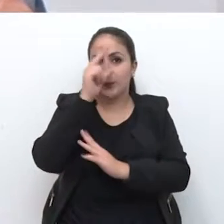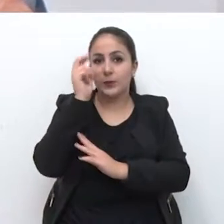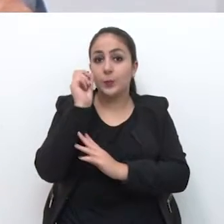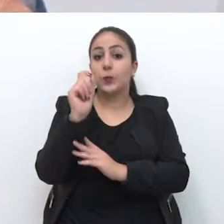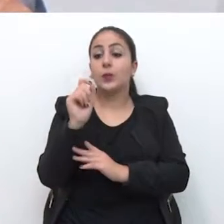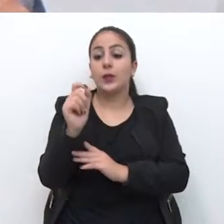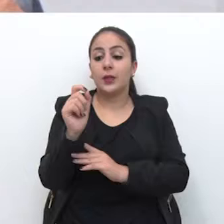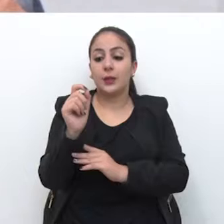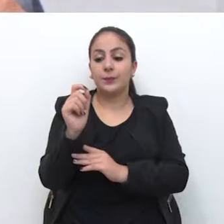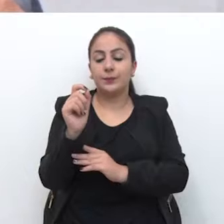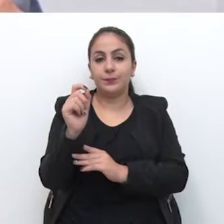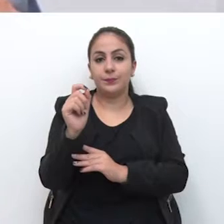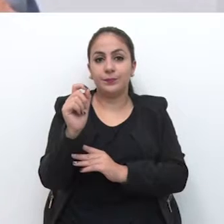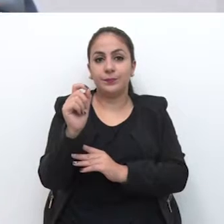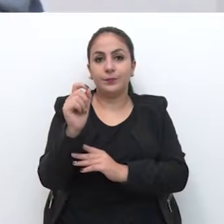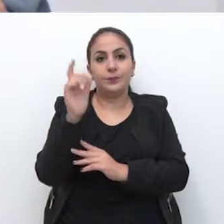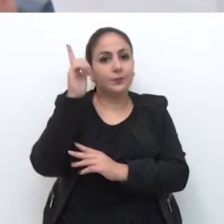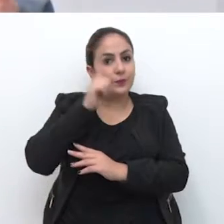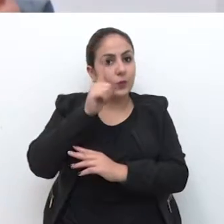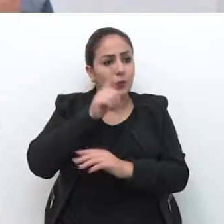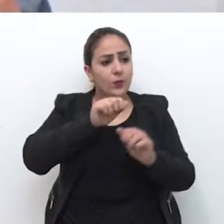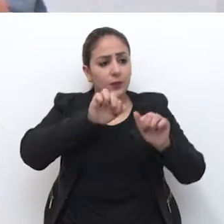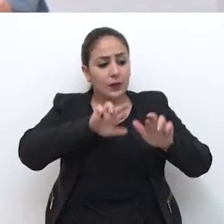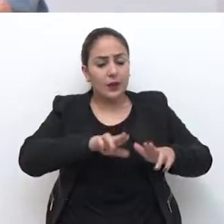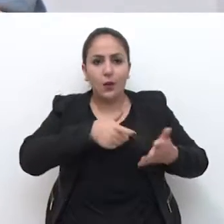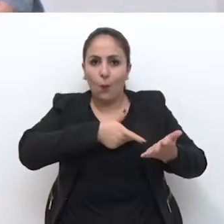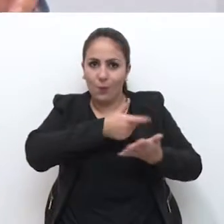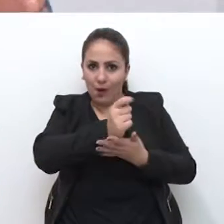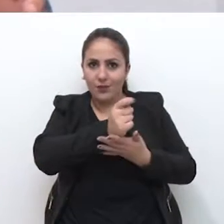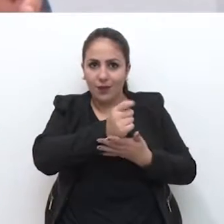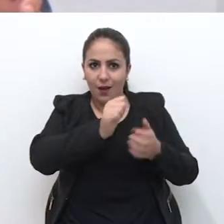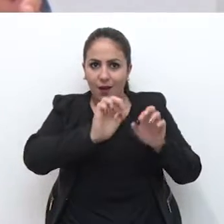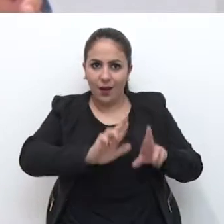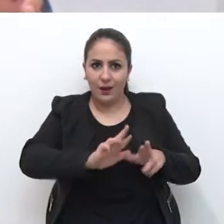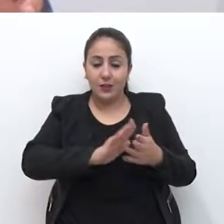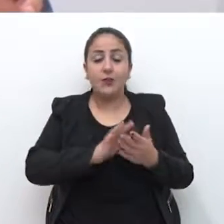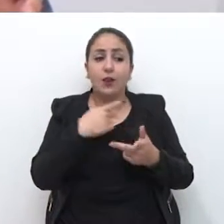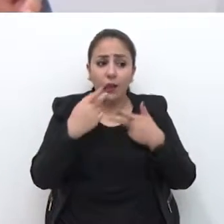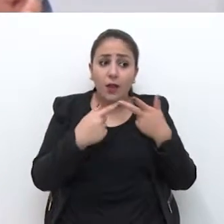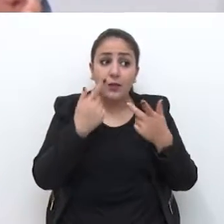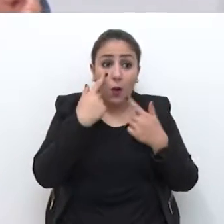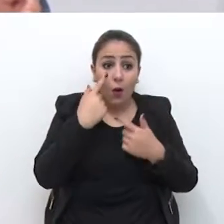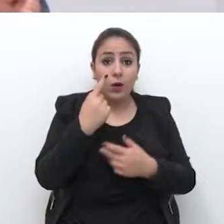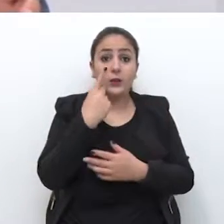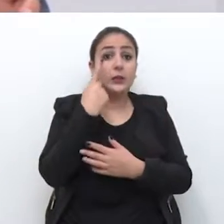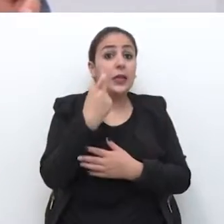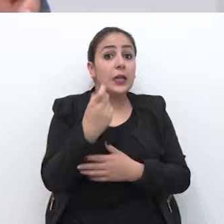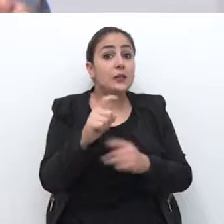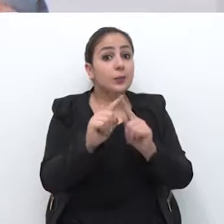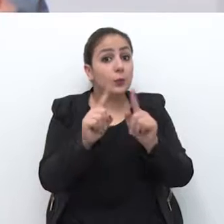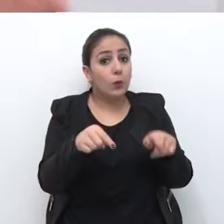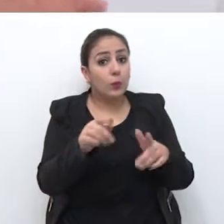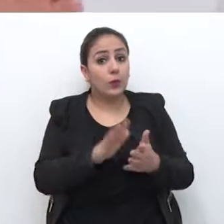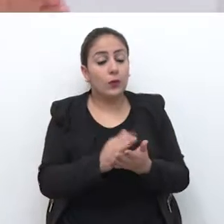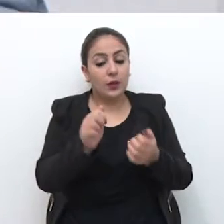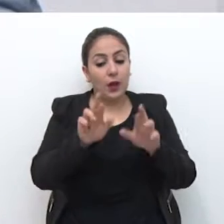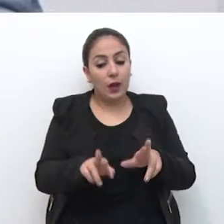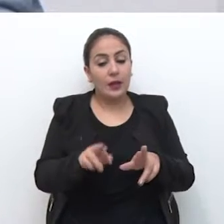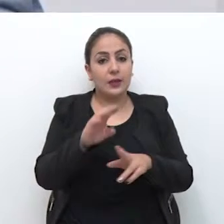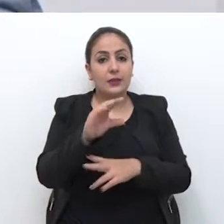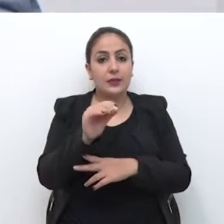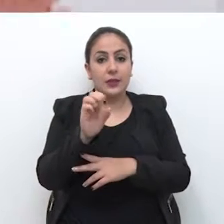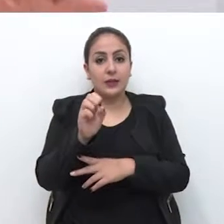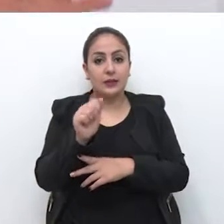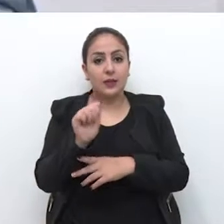conseguisse aquela área que decretasse a utilidade pública e essa área da CESA ficasse para o